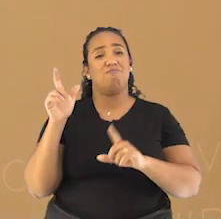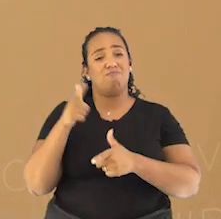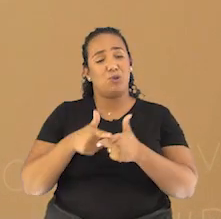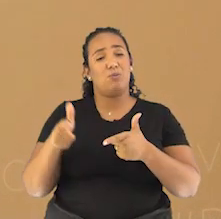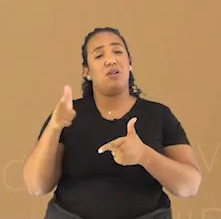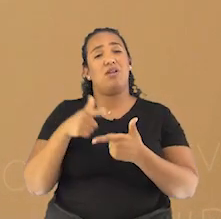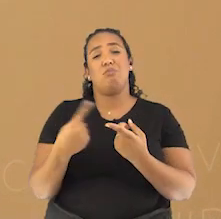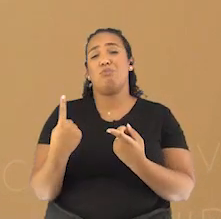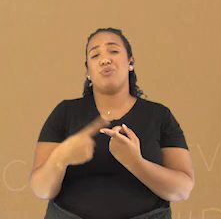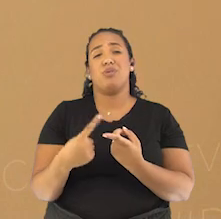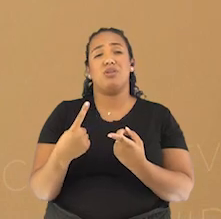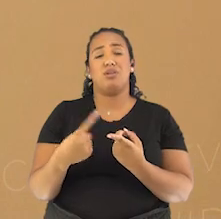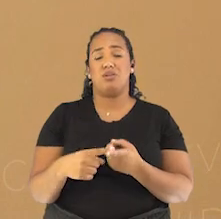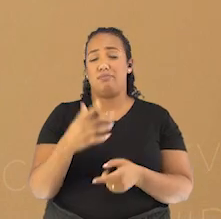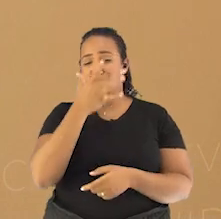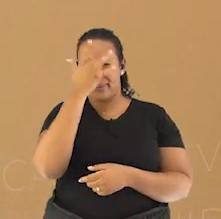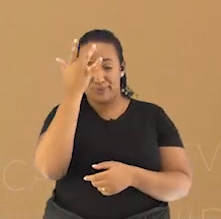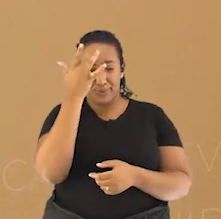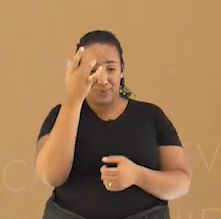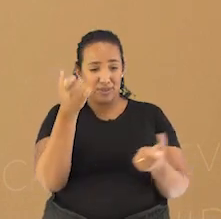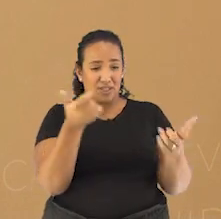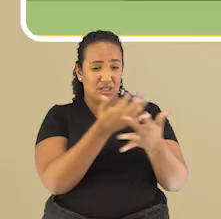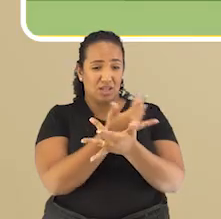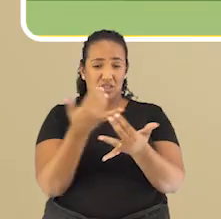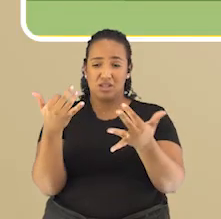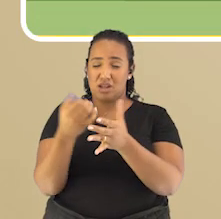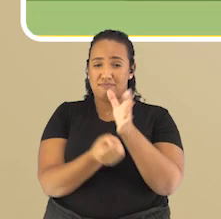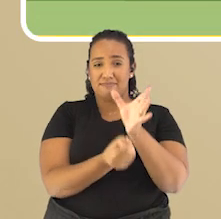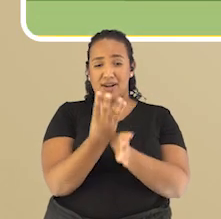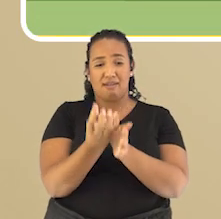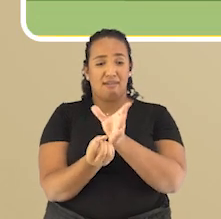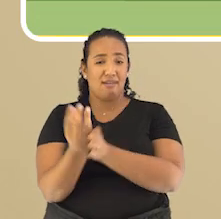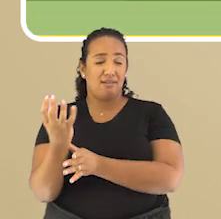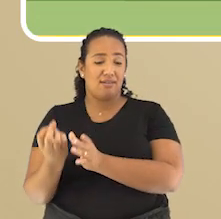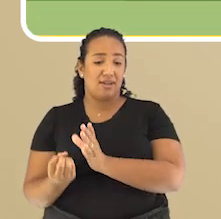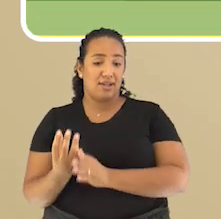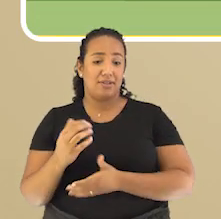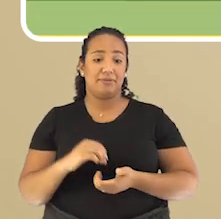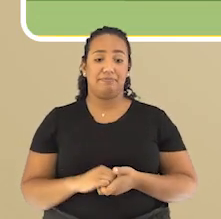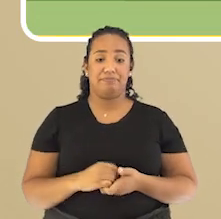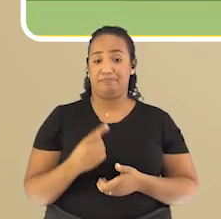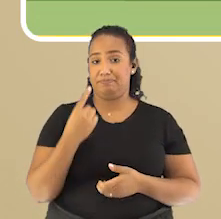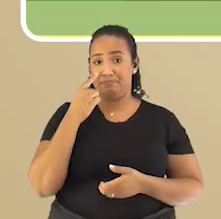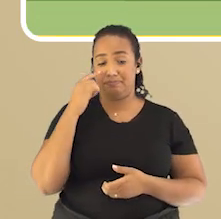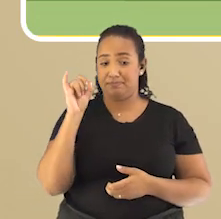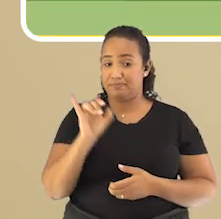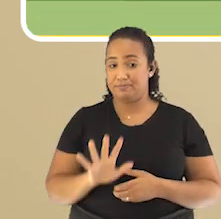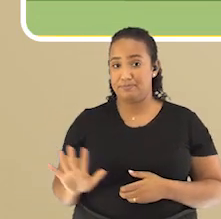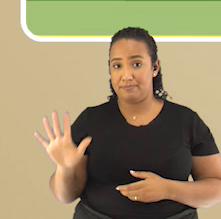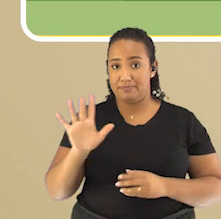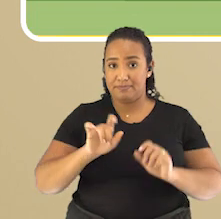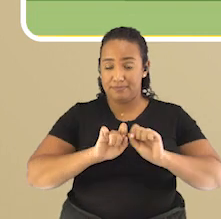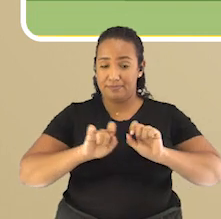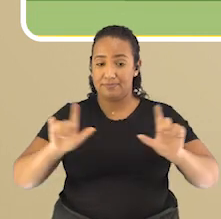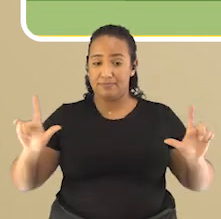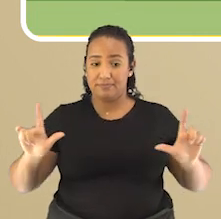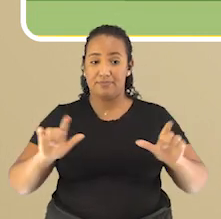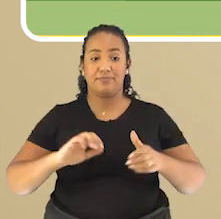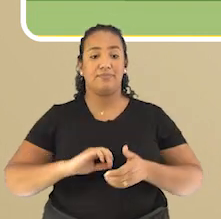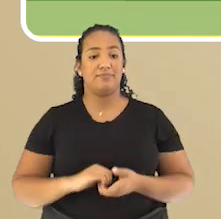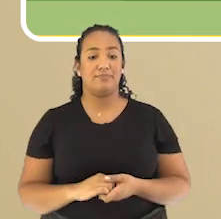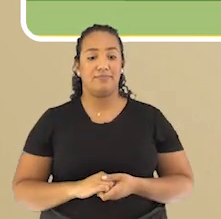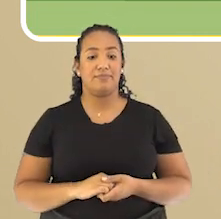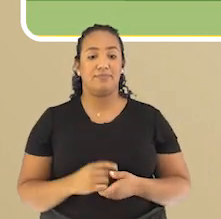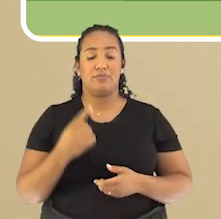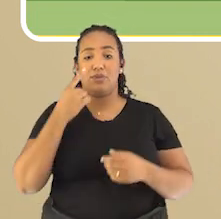processos de urbanização, o surgimento das cidades. Vamos observar então essa imagem aqui que aparece na tela para vocês? Nós